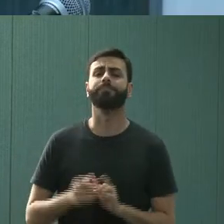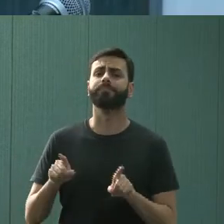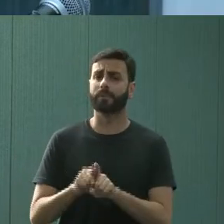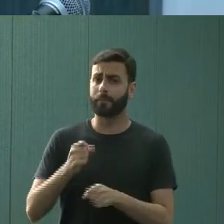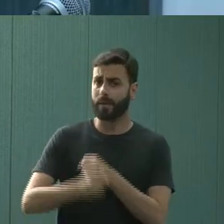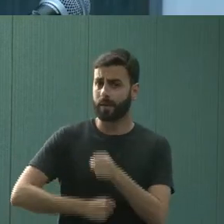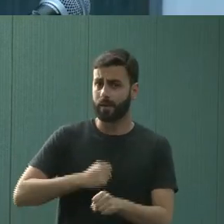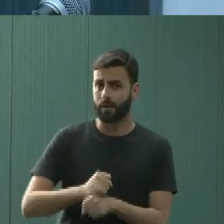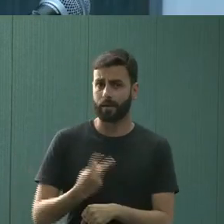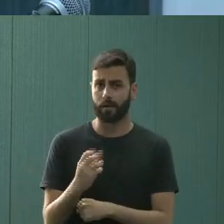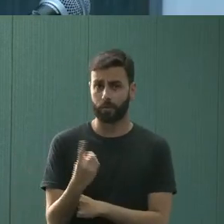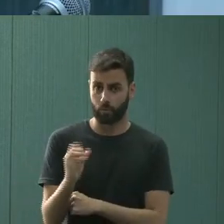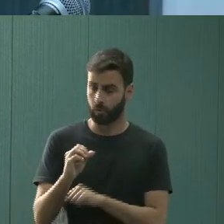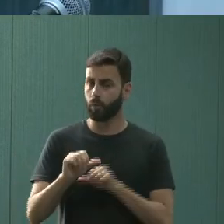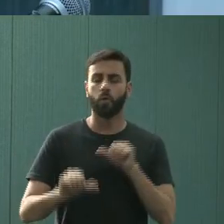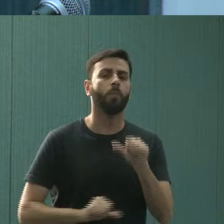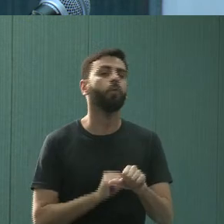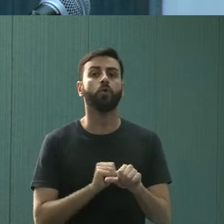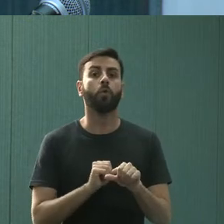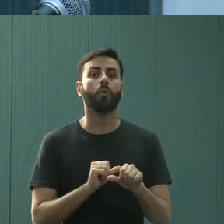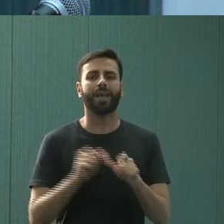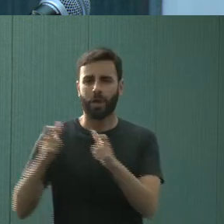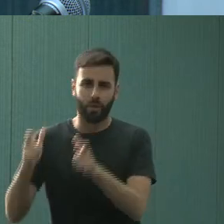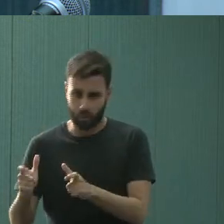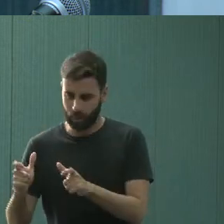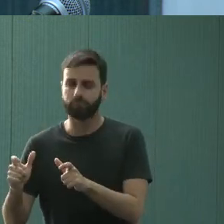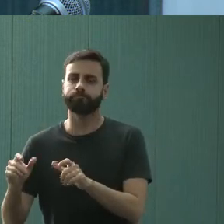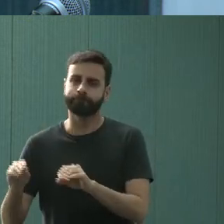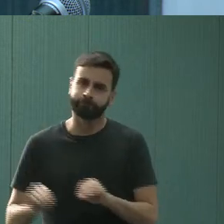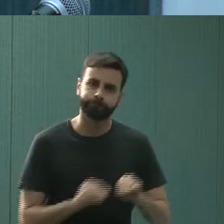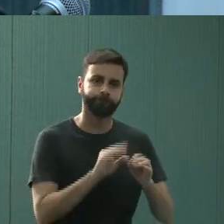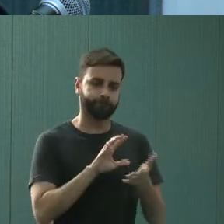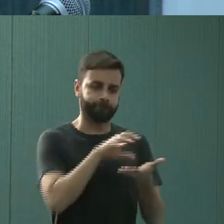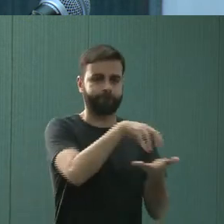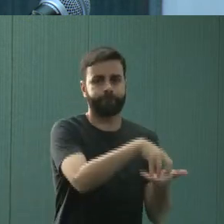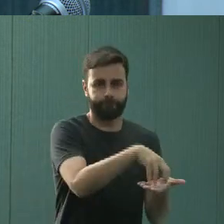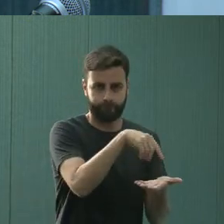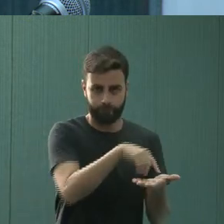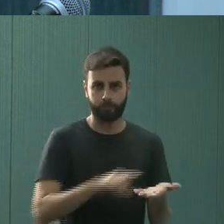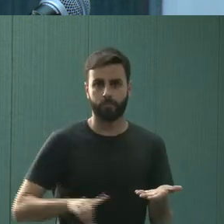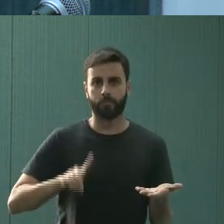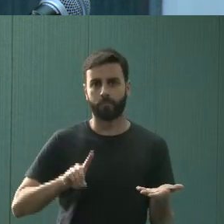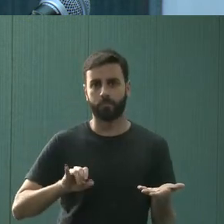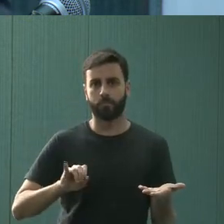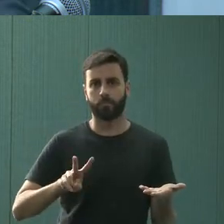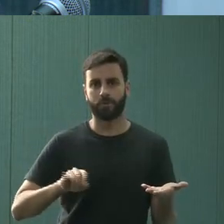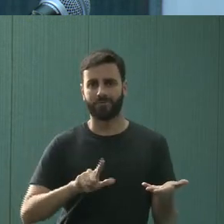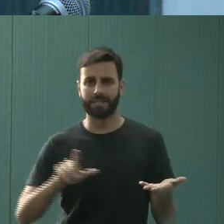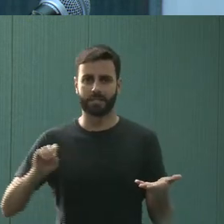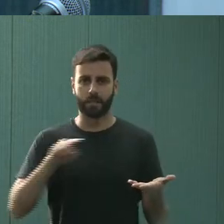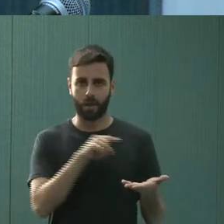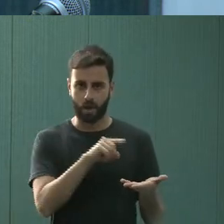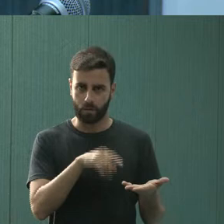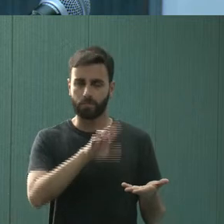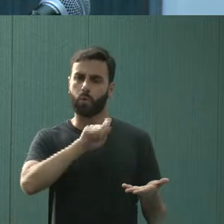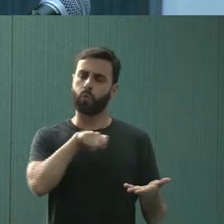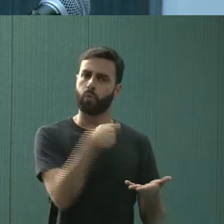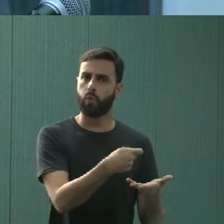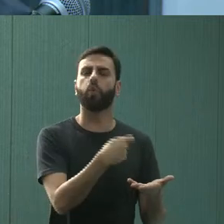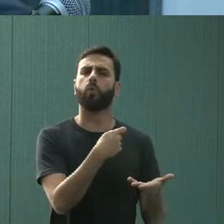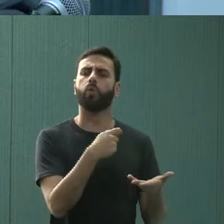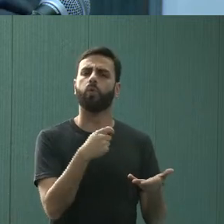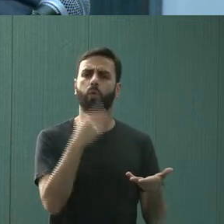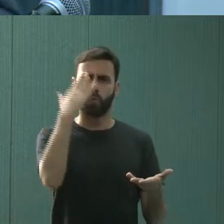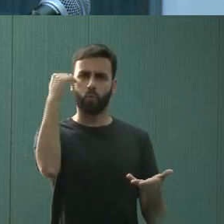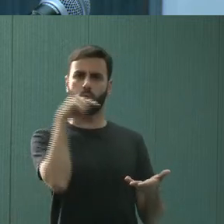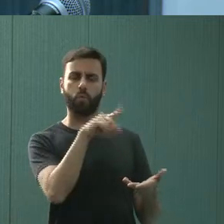serviço psicossocial virou a divisão psicossocial, então, tomou um sentido maior na instituição, quer dizer, cresceu, uma divisão,